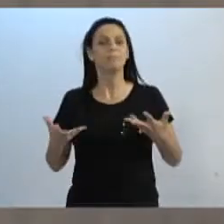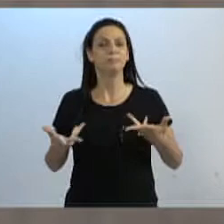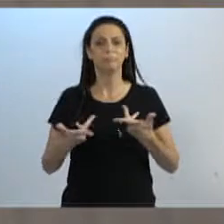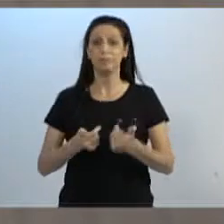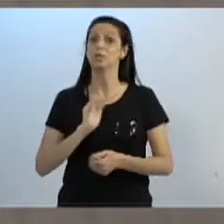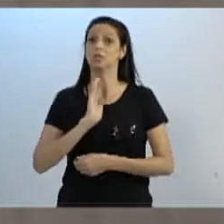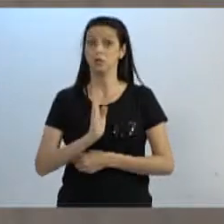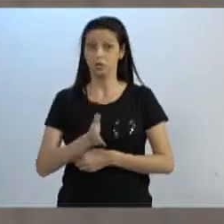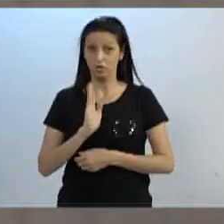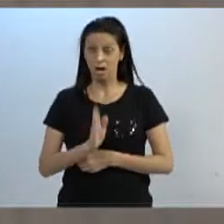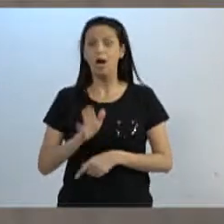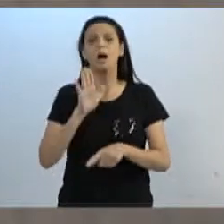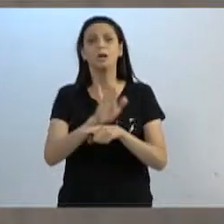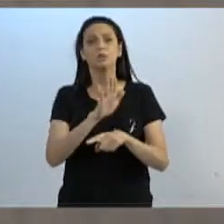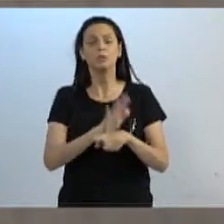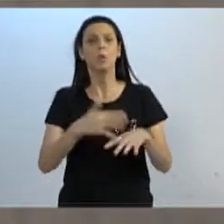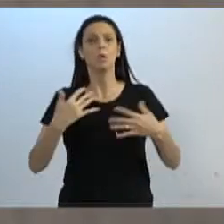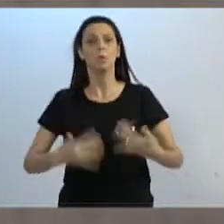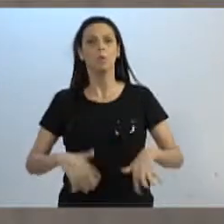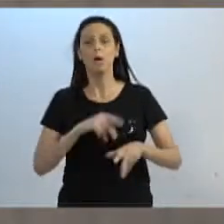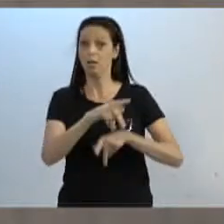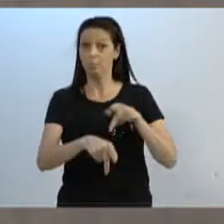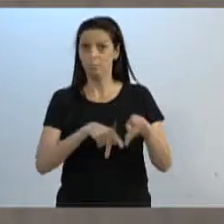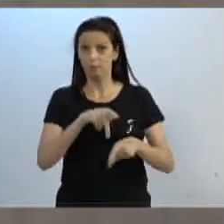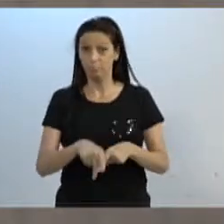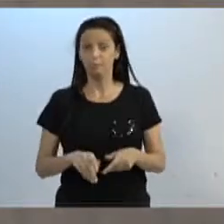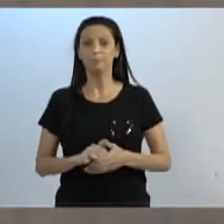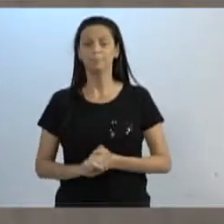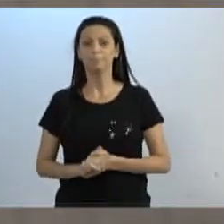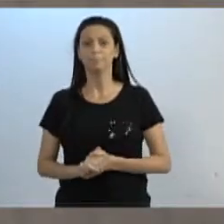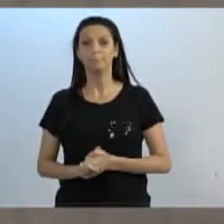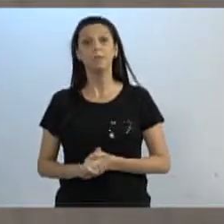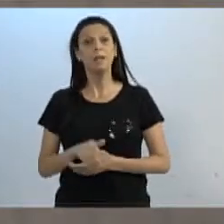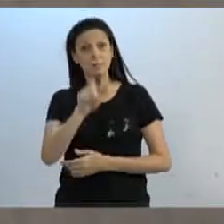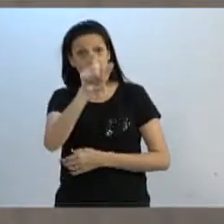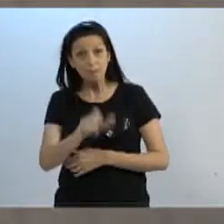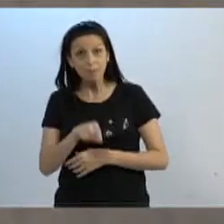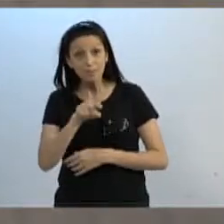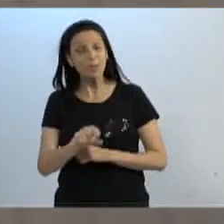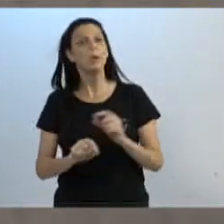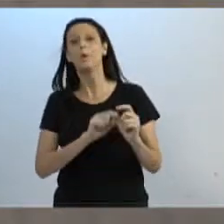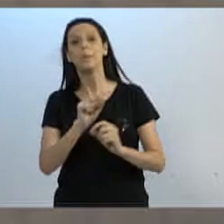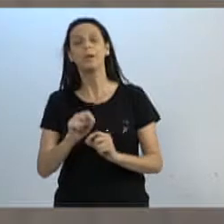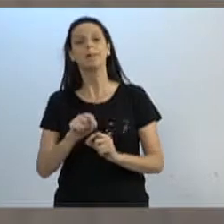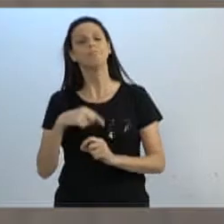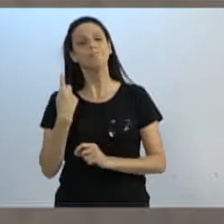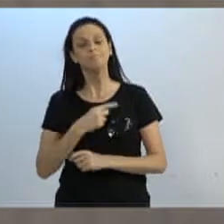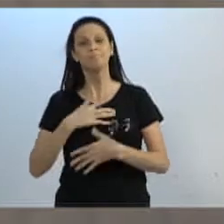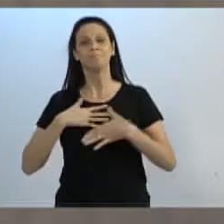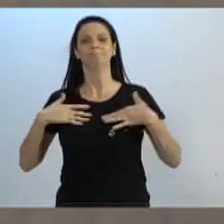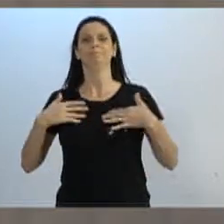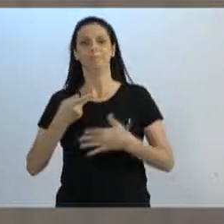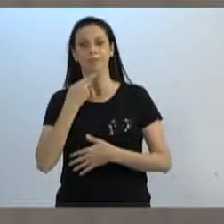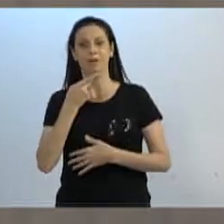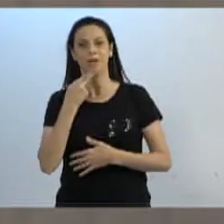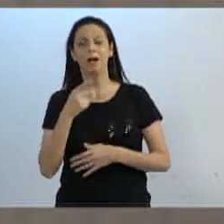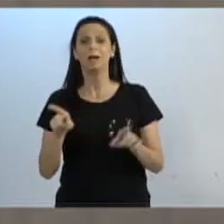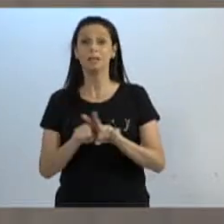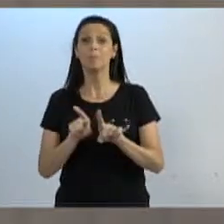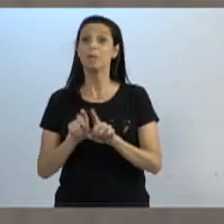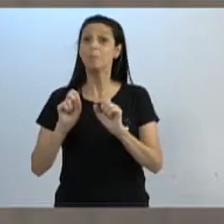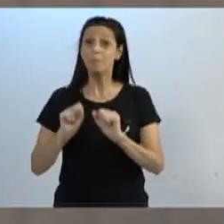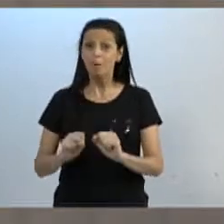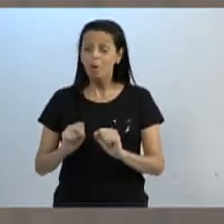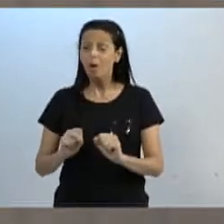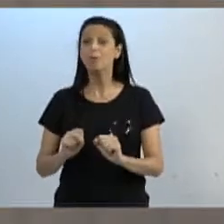muito à nossa população, e essa pessoa é aquela que a gente tem orgulho de falar, e que pode dizer com propriedade,